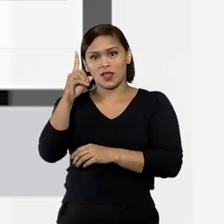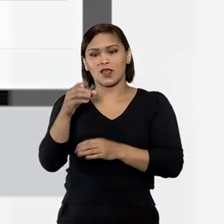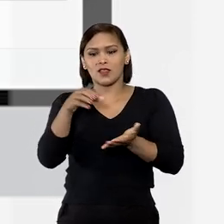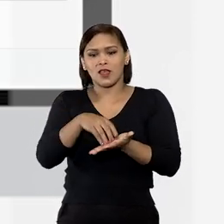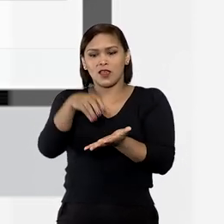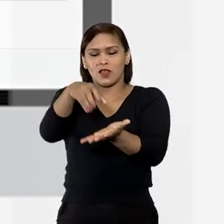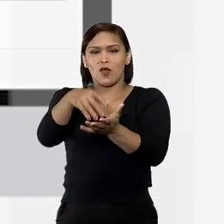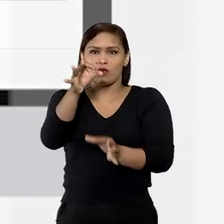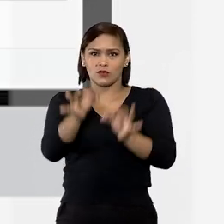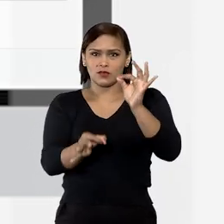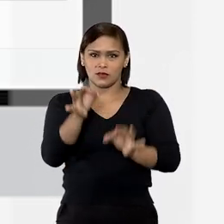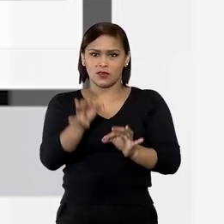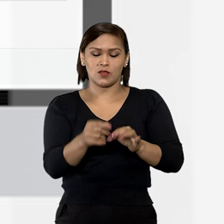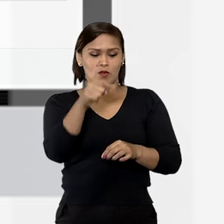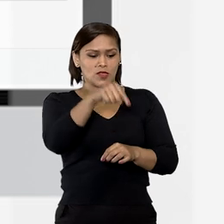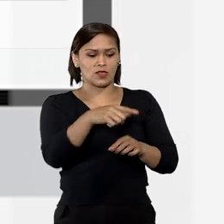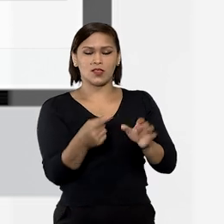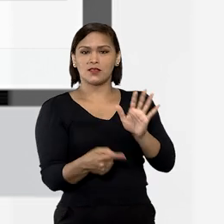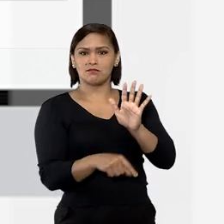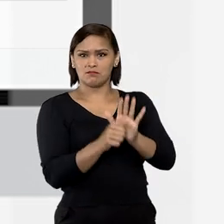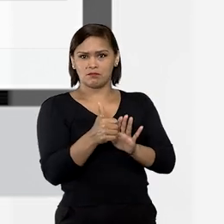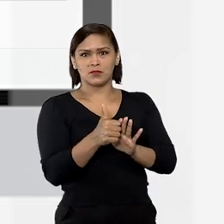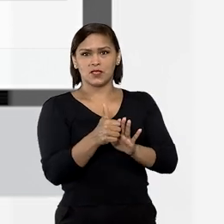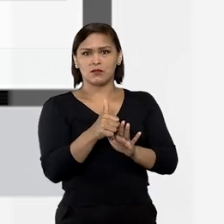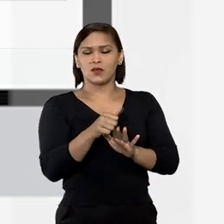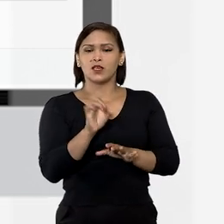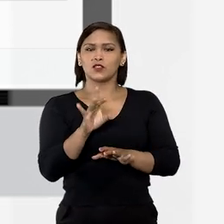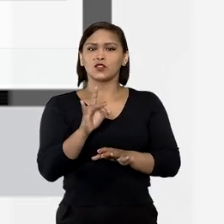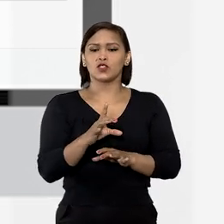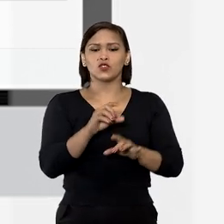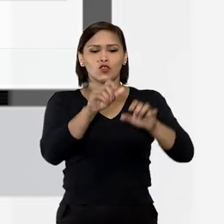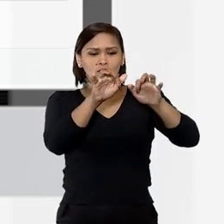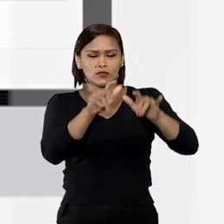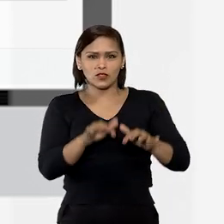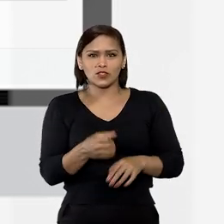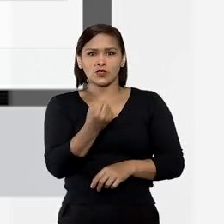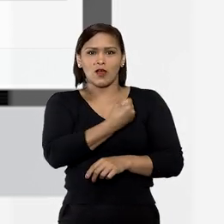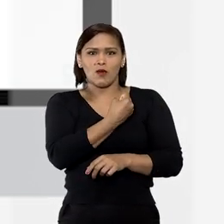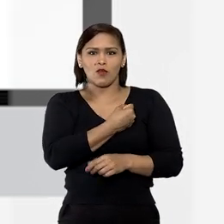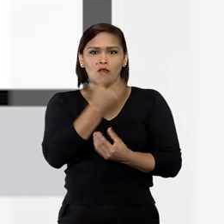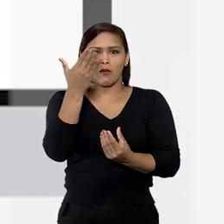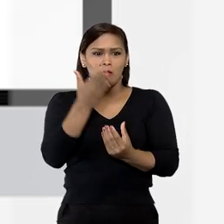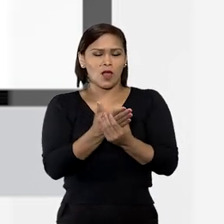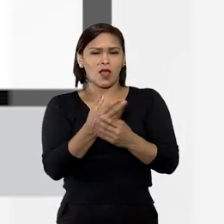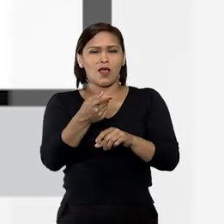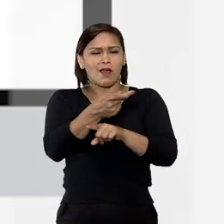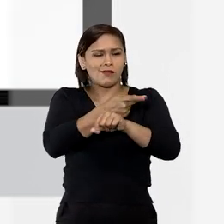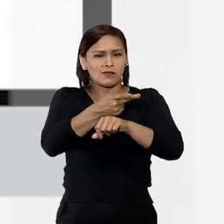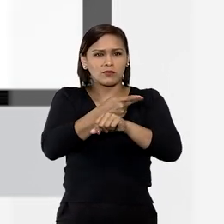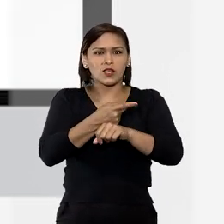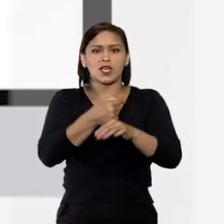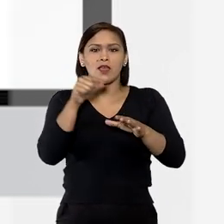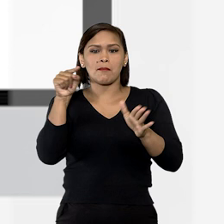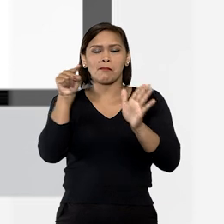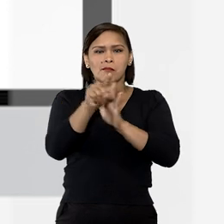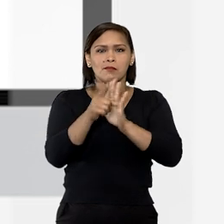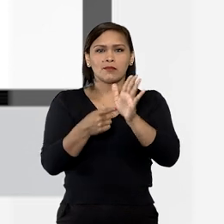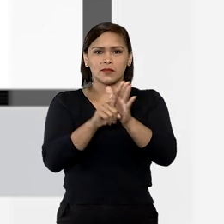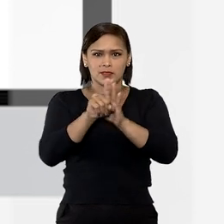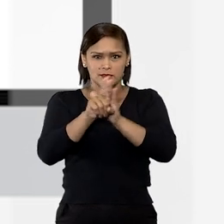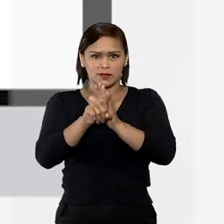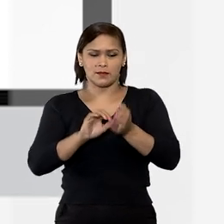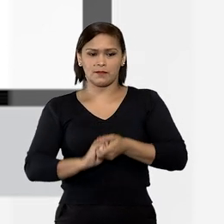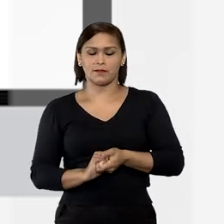primeiro campo, basta digitar o número do processo que você está procurando e clicar em Pesquisar. Automaticamente, são